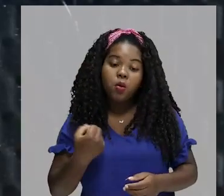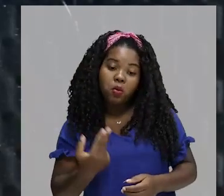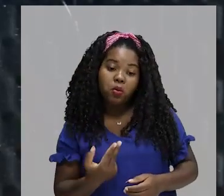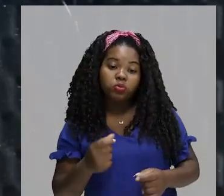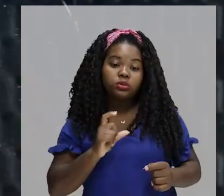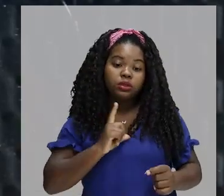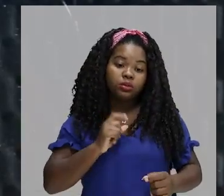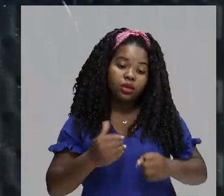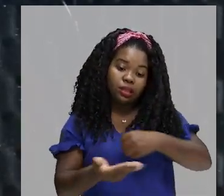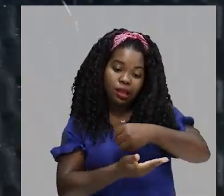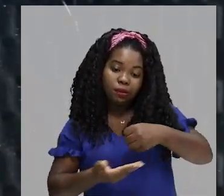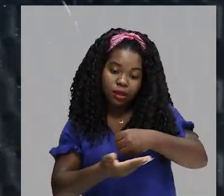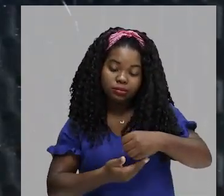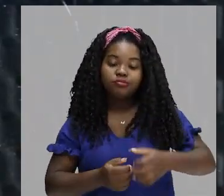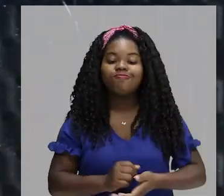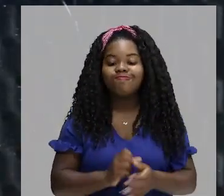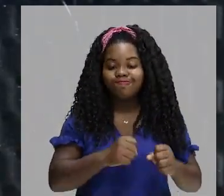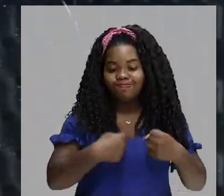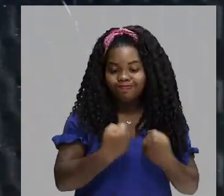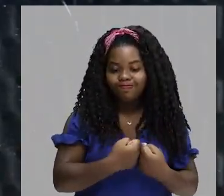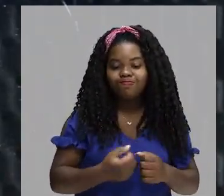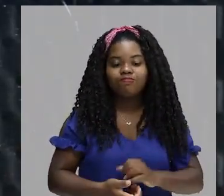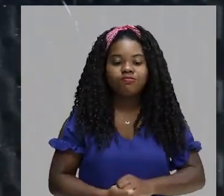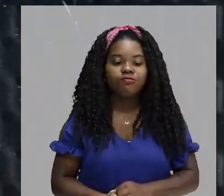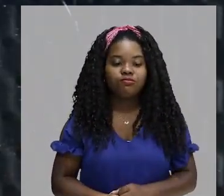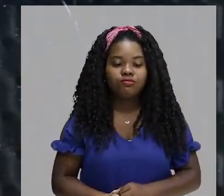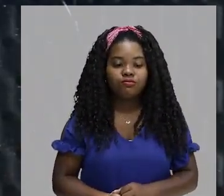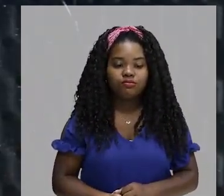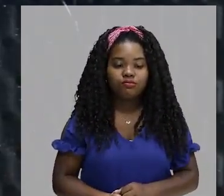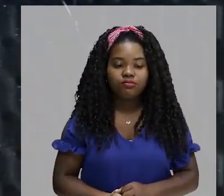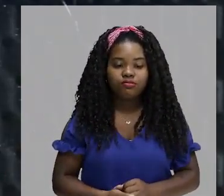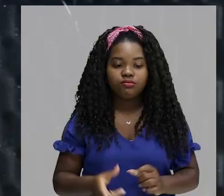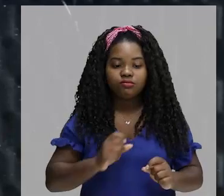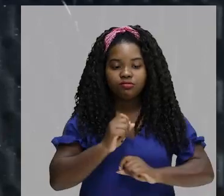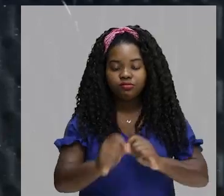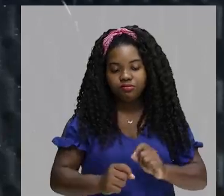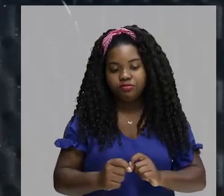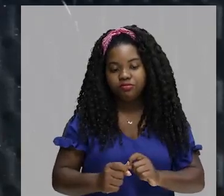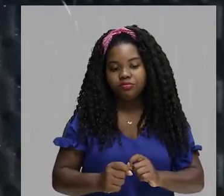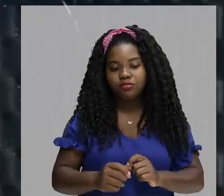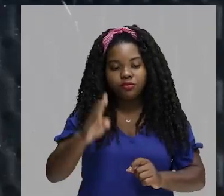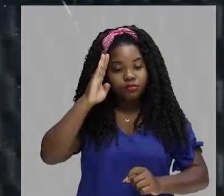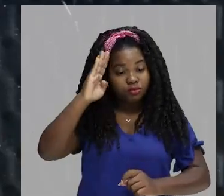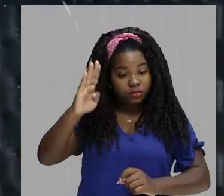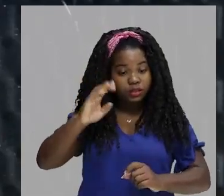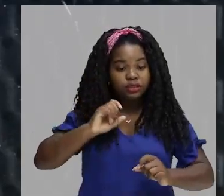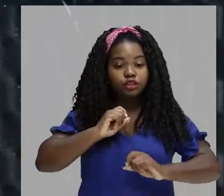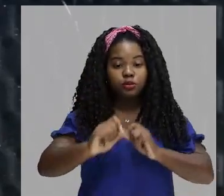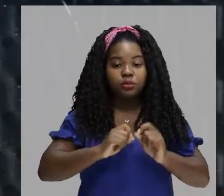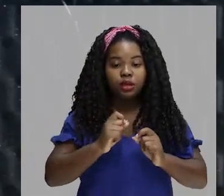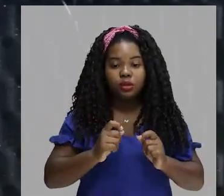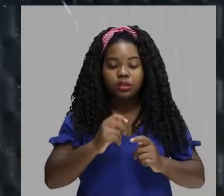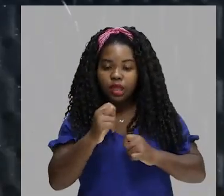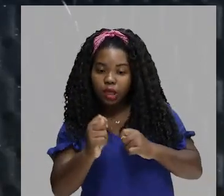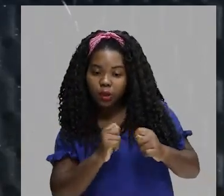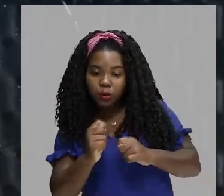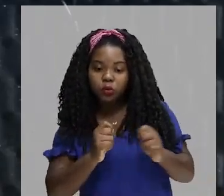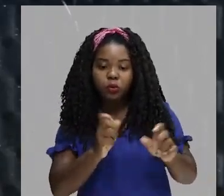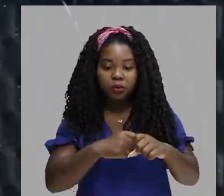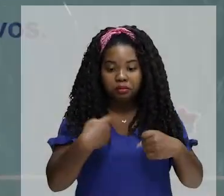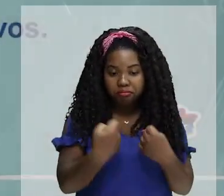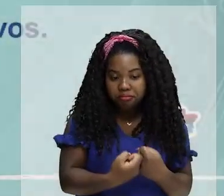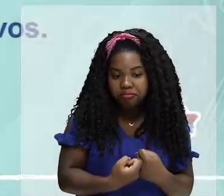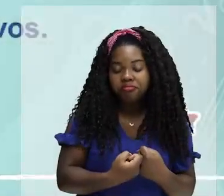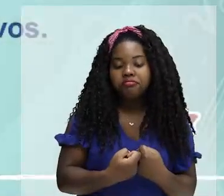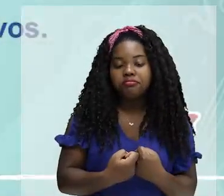social. Como exemplo, nós temos aqui no topo, por exemplo, da pirâmide social, nós poderemos construir uma pirâmide